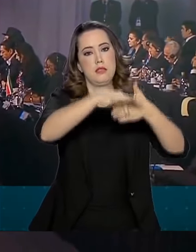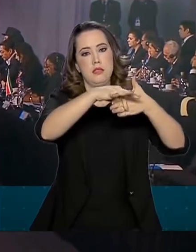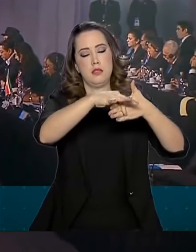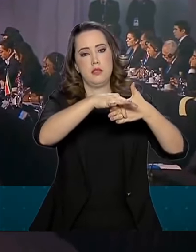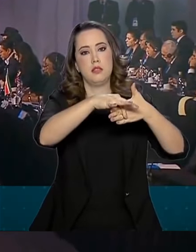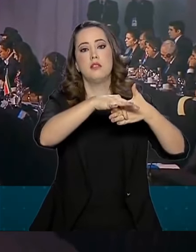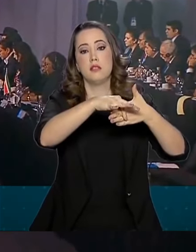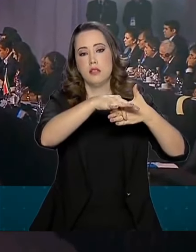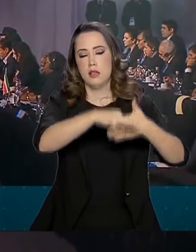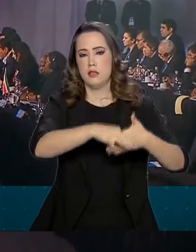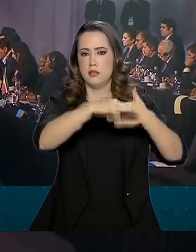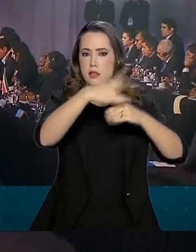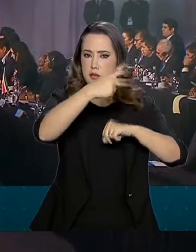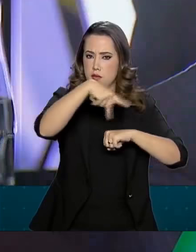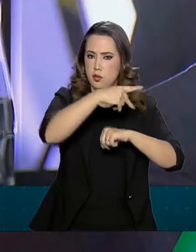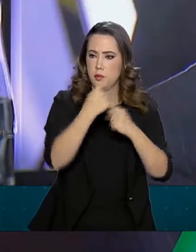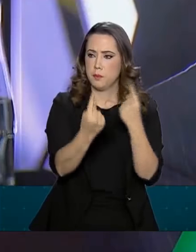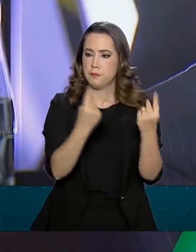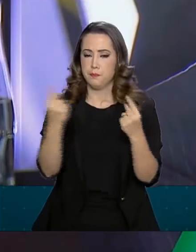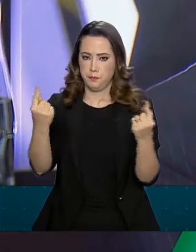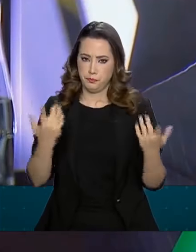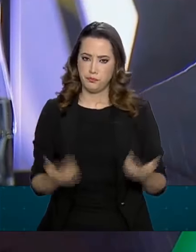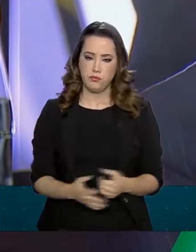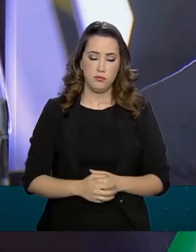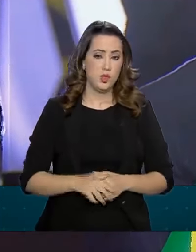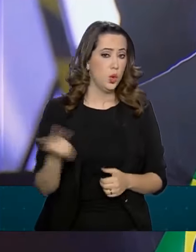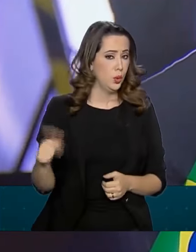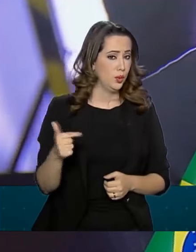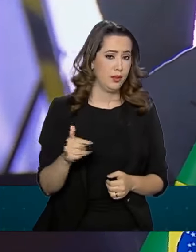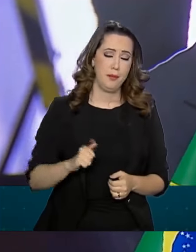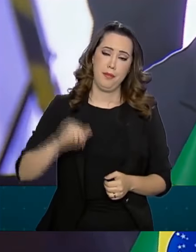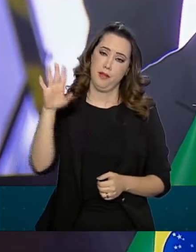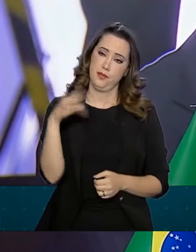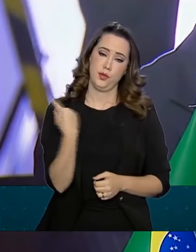sua respectiva nação. Não há mais, entre nós,